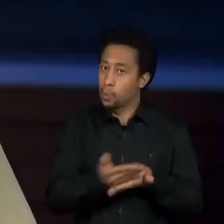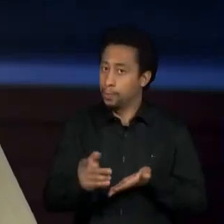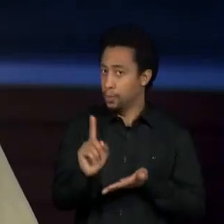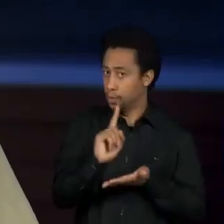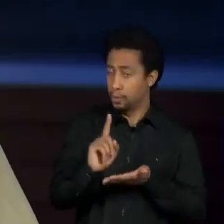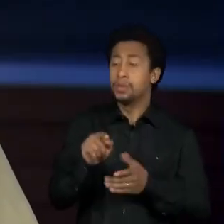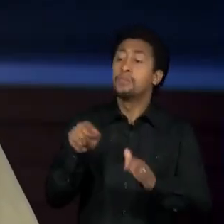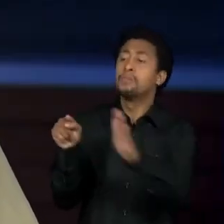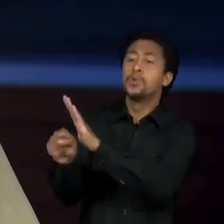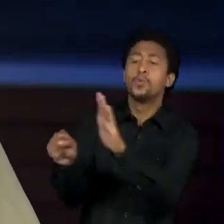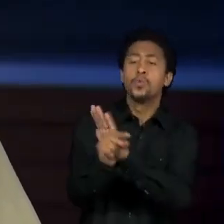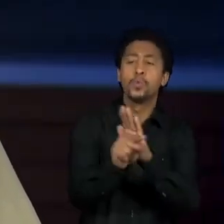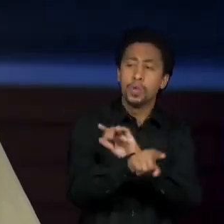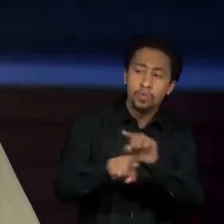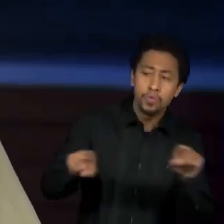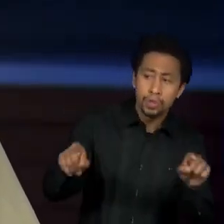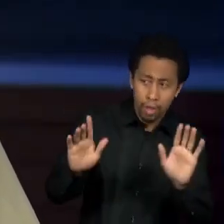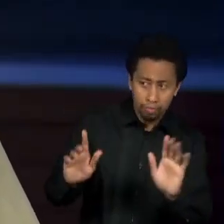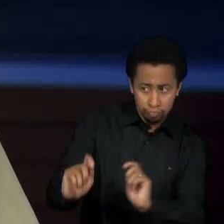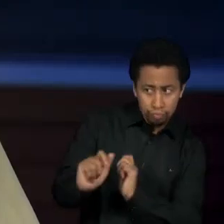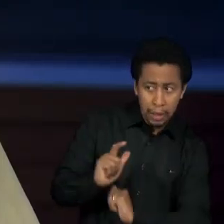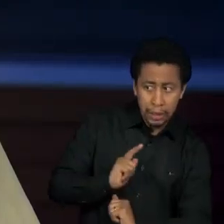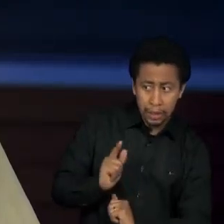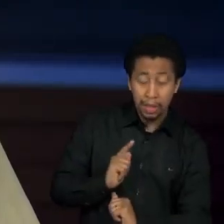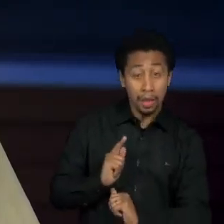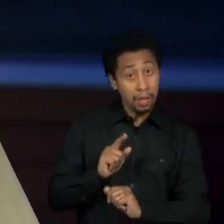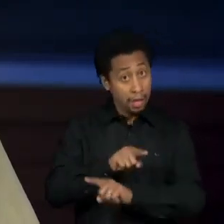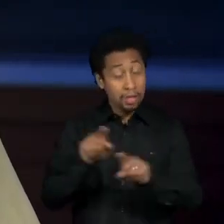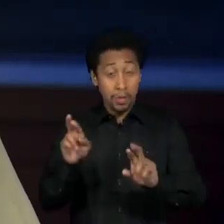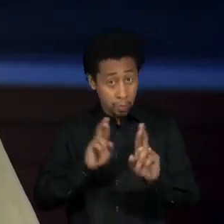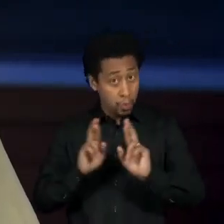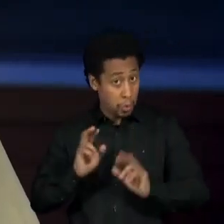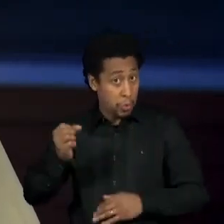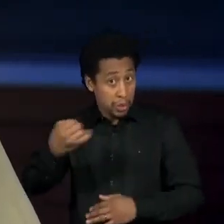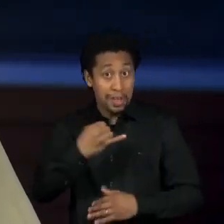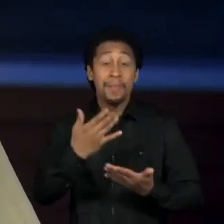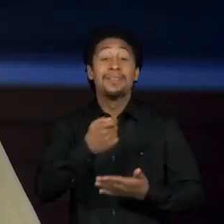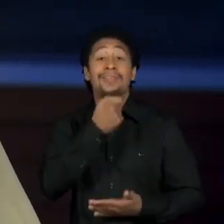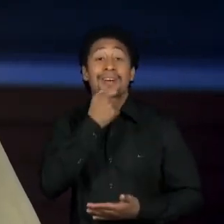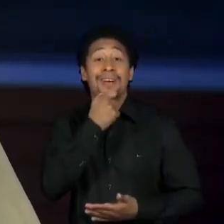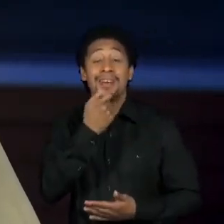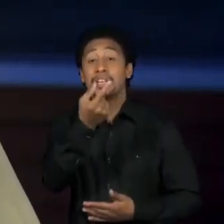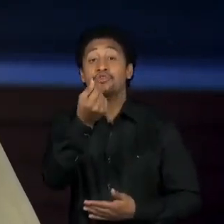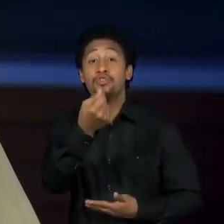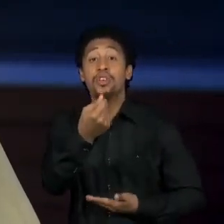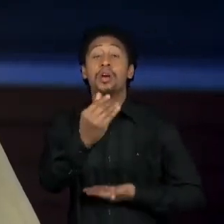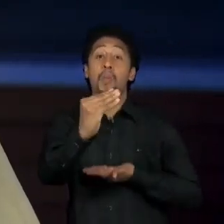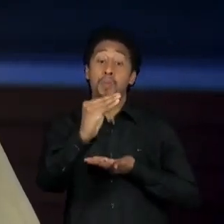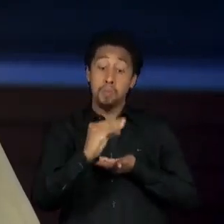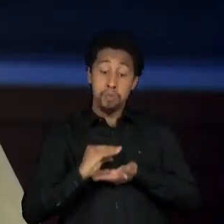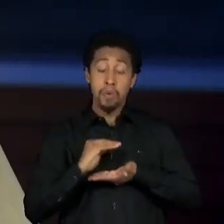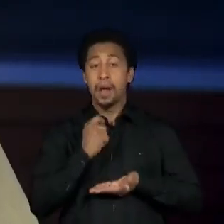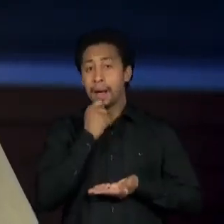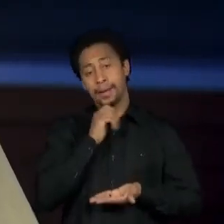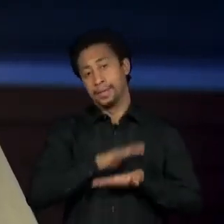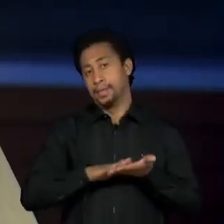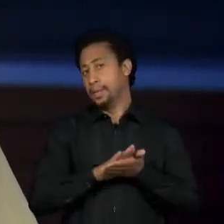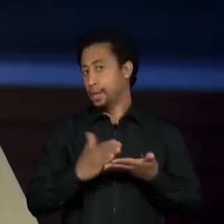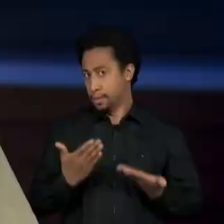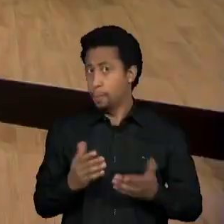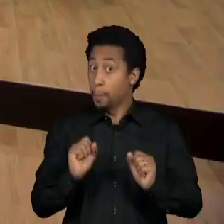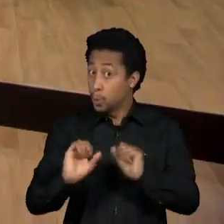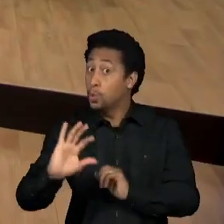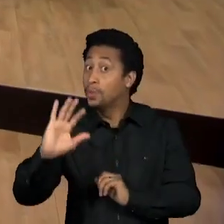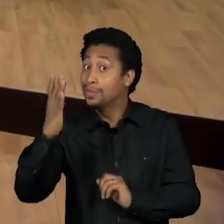mas ainda não caiu na conta o dinheiro. Então, pode ser que a gente ainda tenha um crescimento maior do presidente e uma